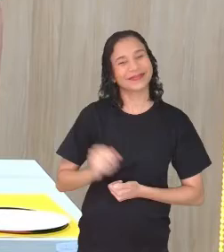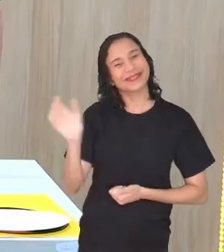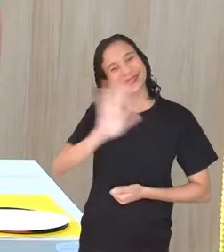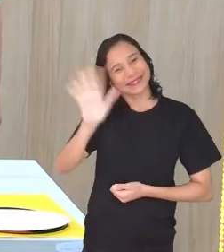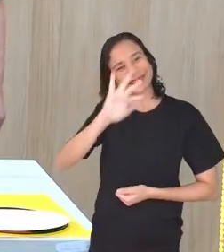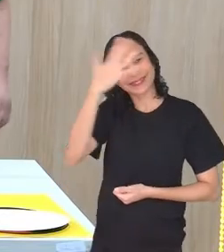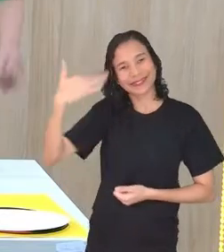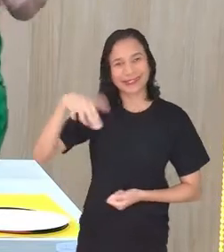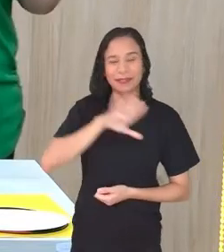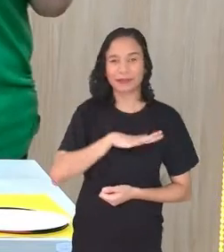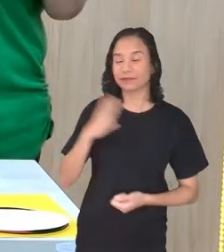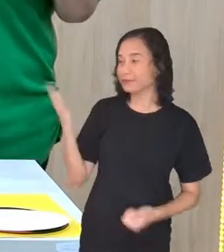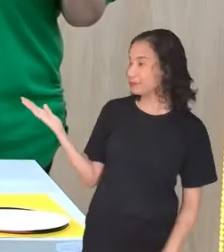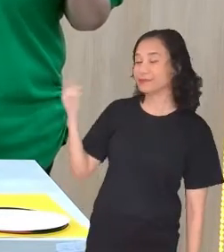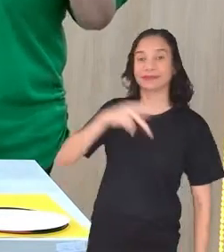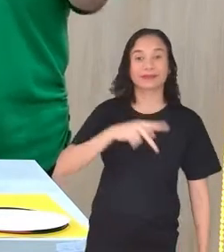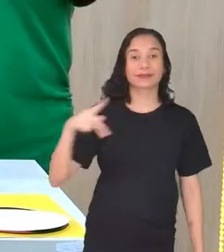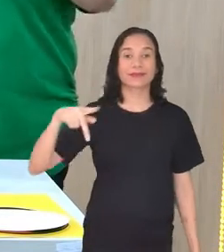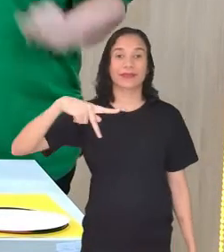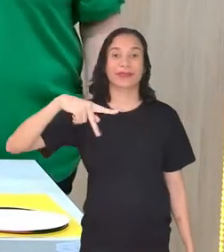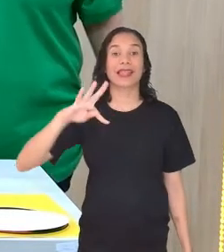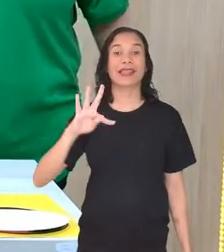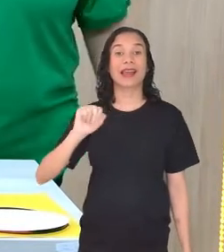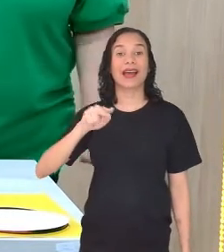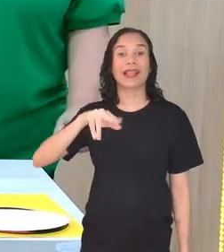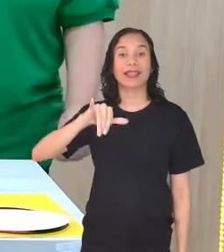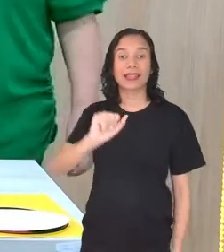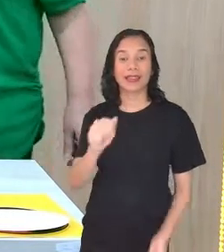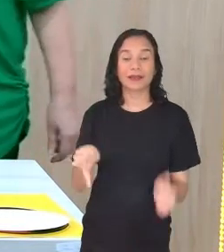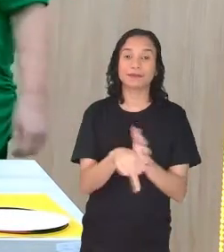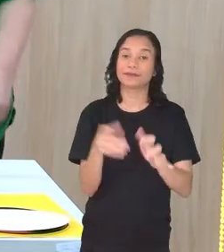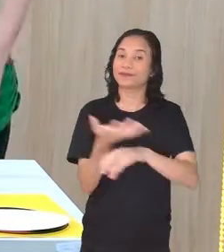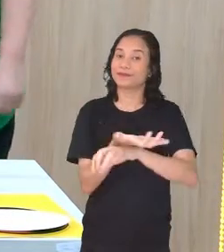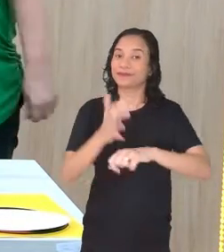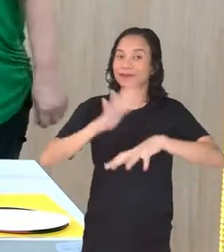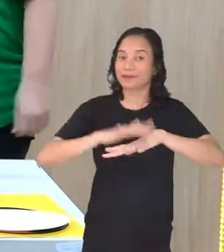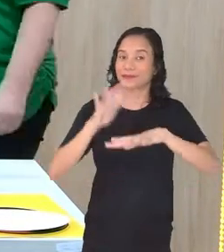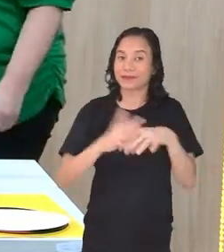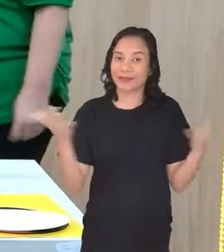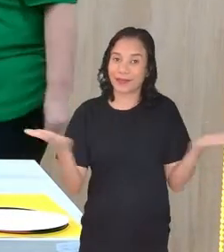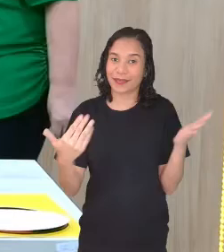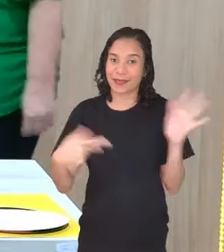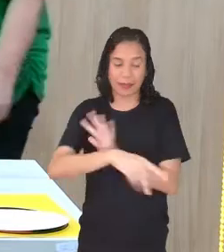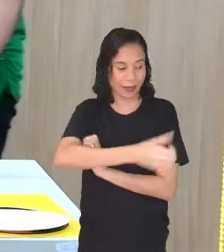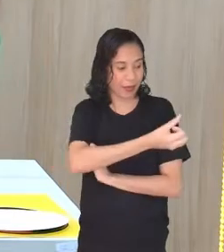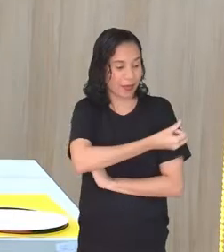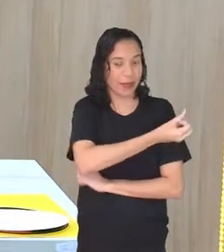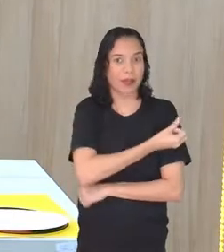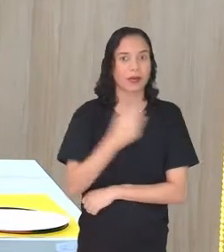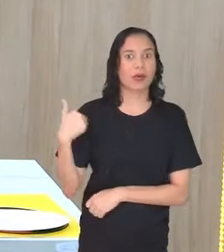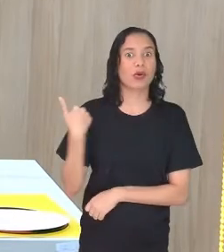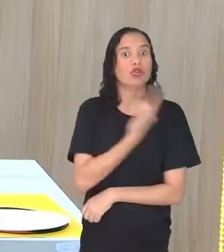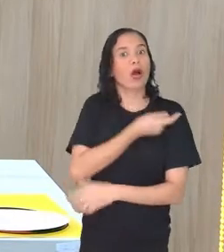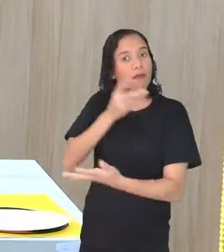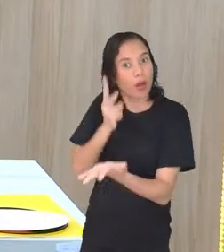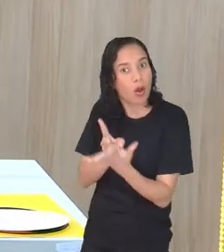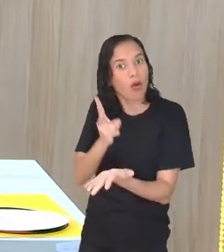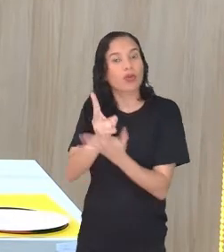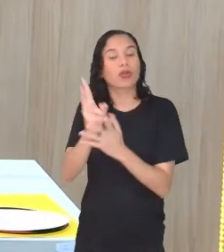Oi turma, sou Tânia Paredes, professora de matemática e hoje, no sexto ano, vamos continuar